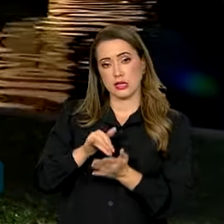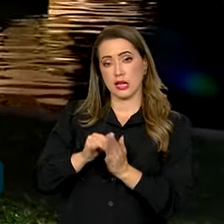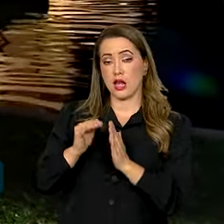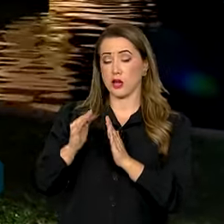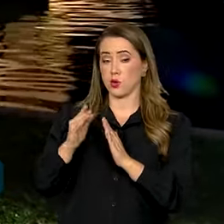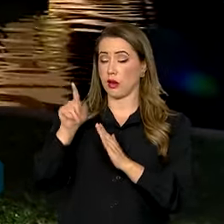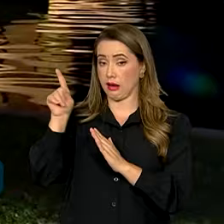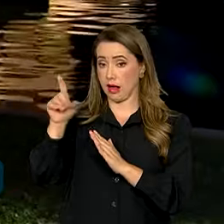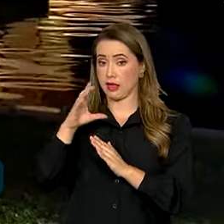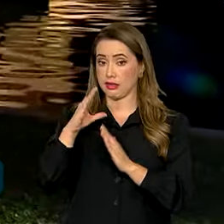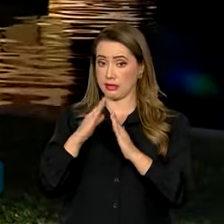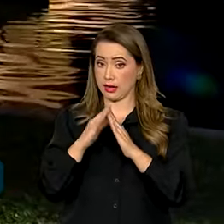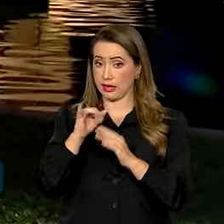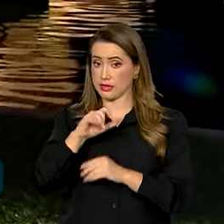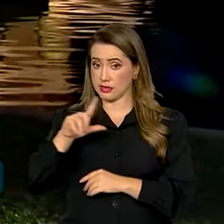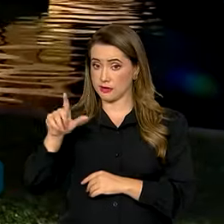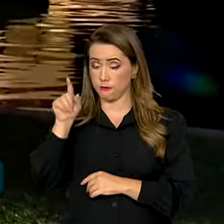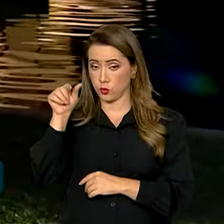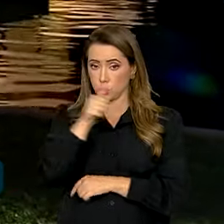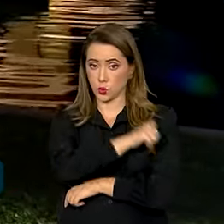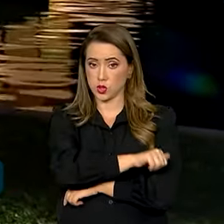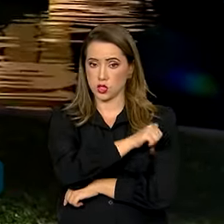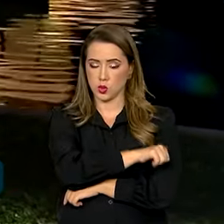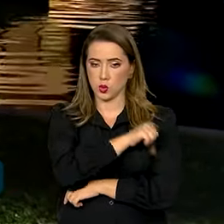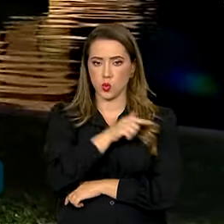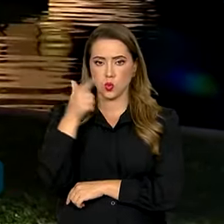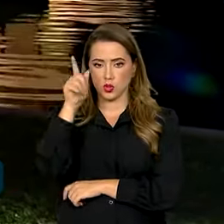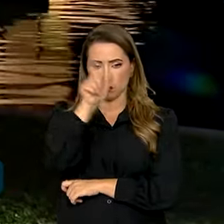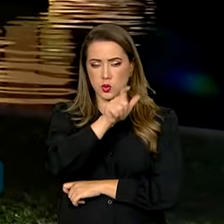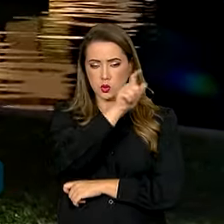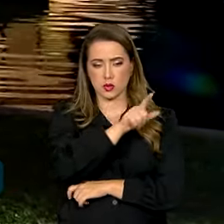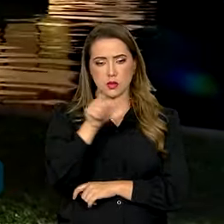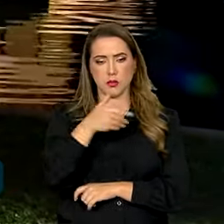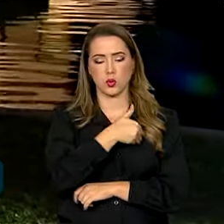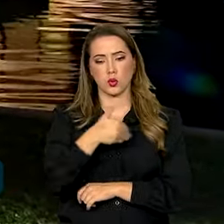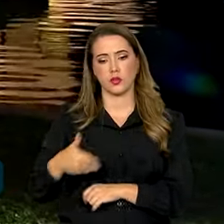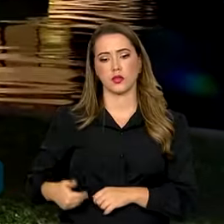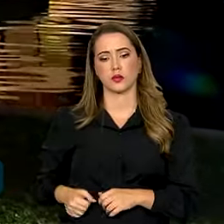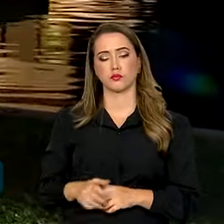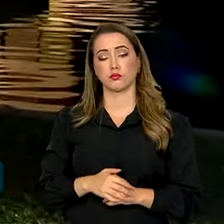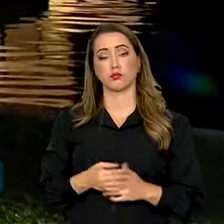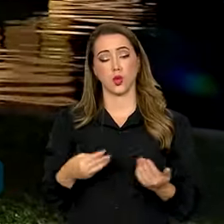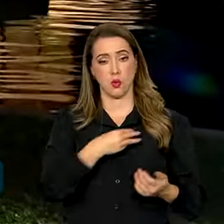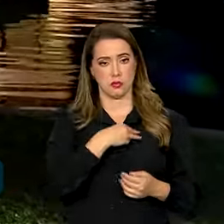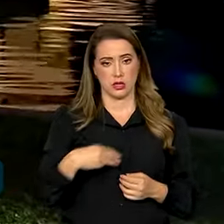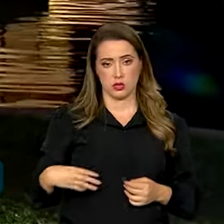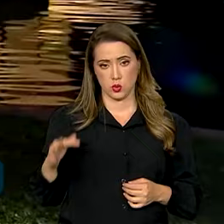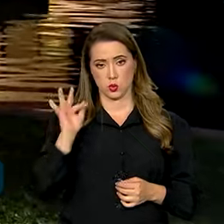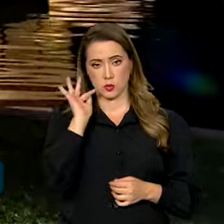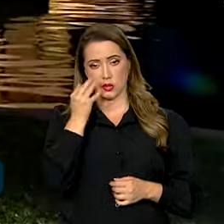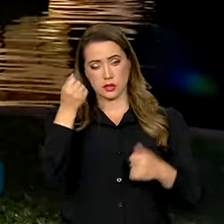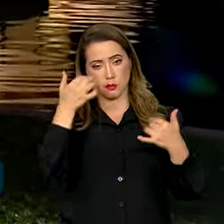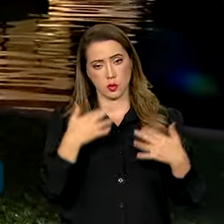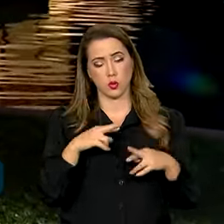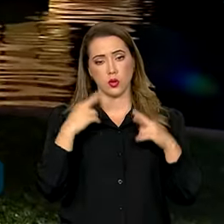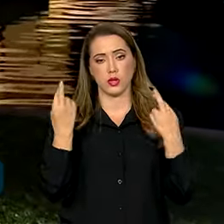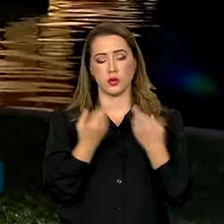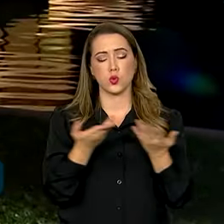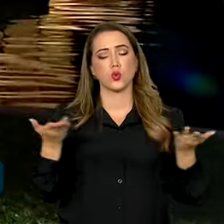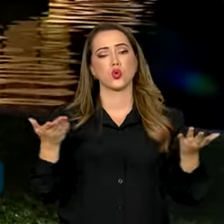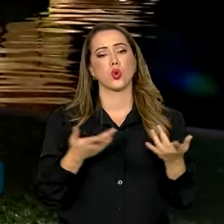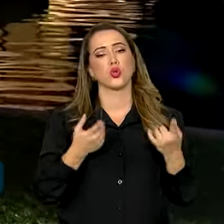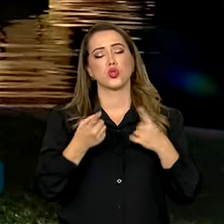Nicola Moreira, além de outros representantes do governo. E olha, o Flávio Dino explicou que o objetivo da reunião de hoje era